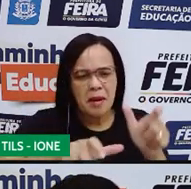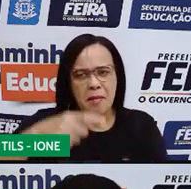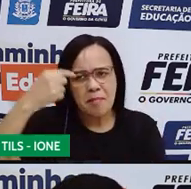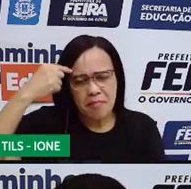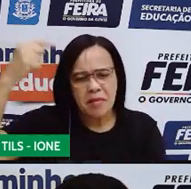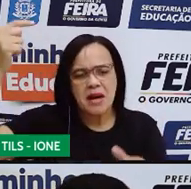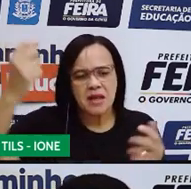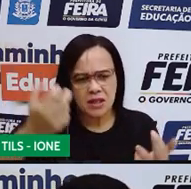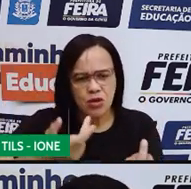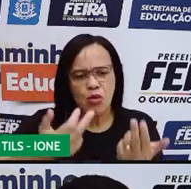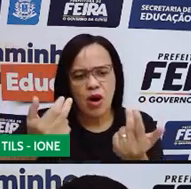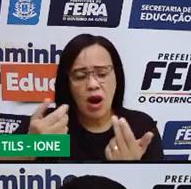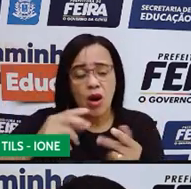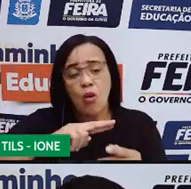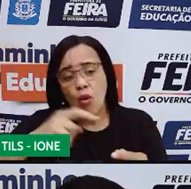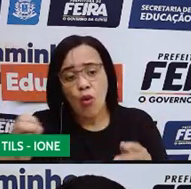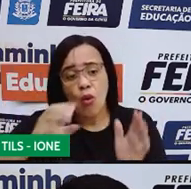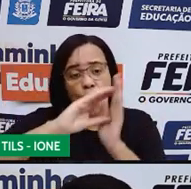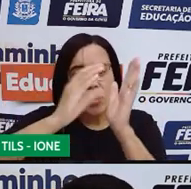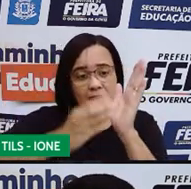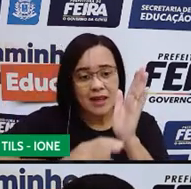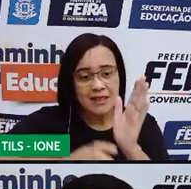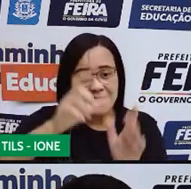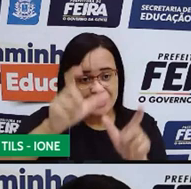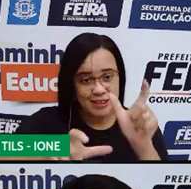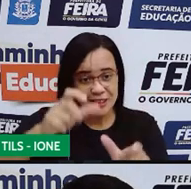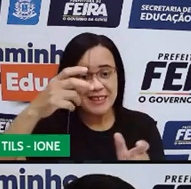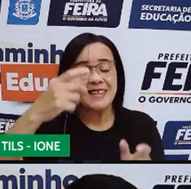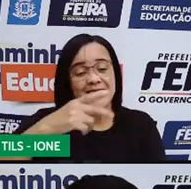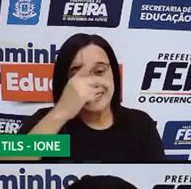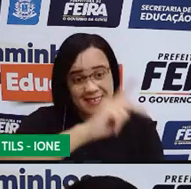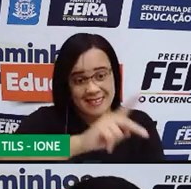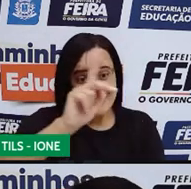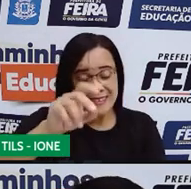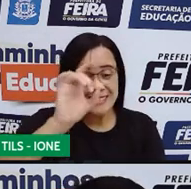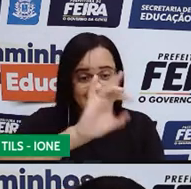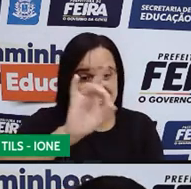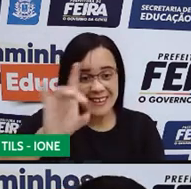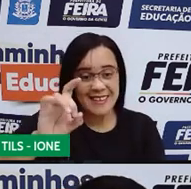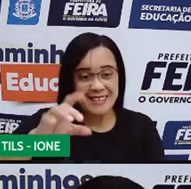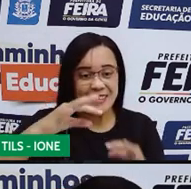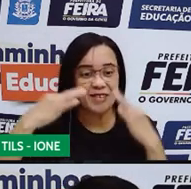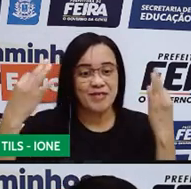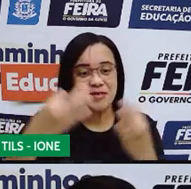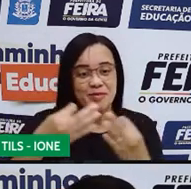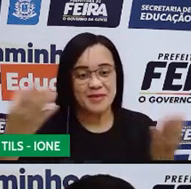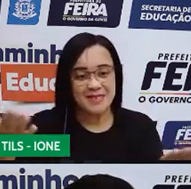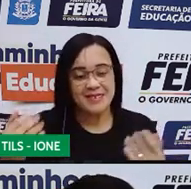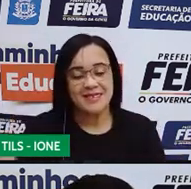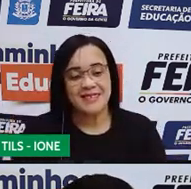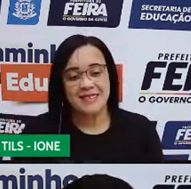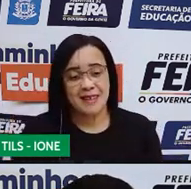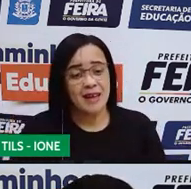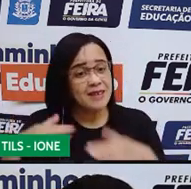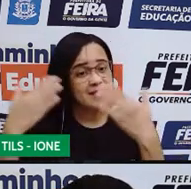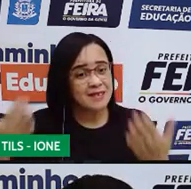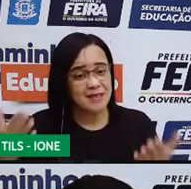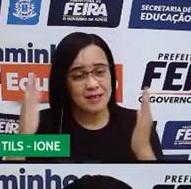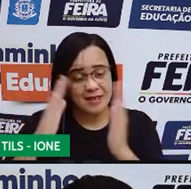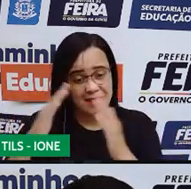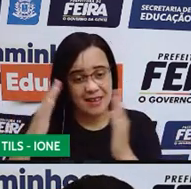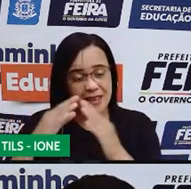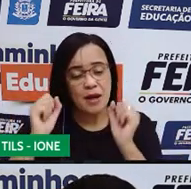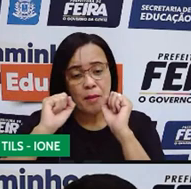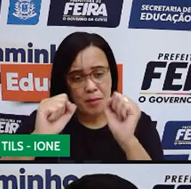aquela característica física. Aí em casa, criançada, você pode fazer um